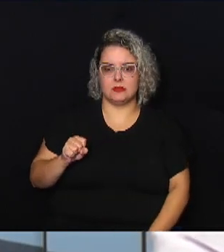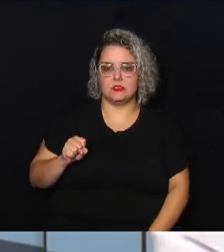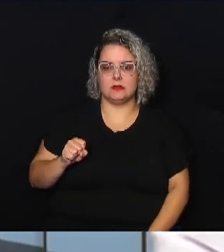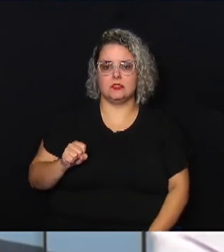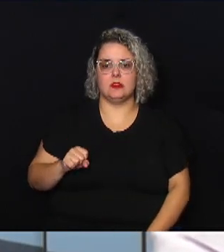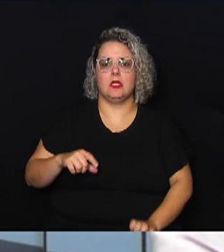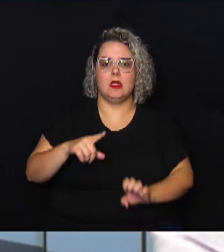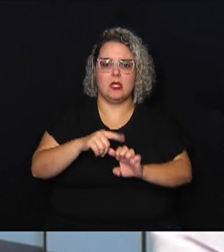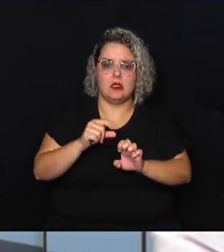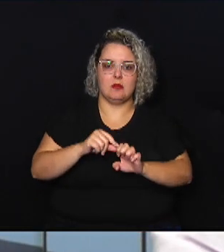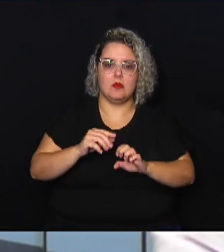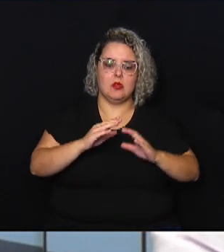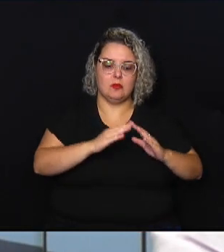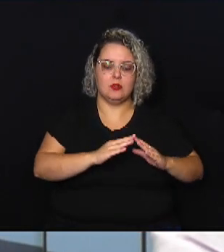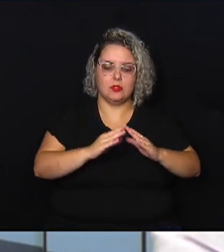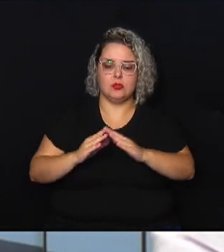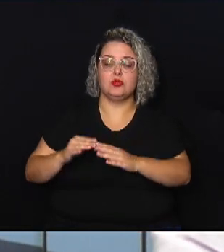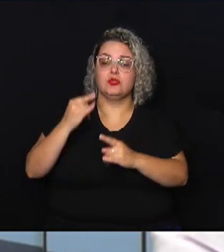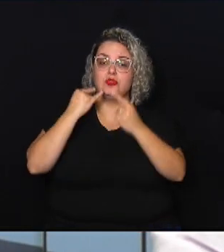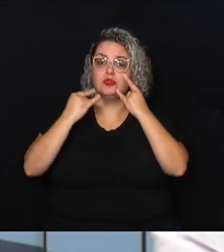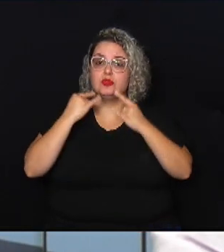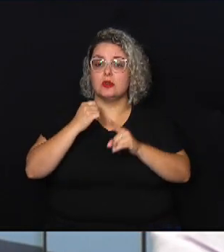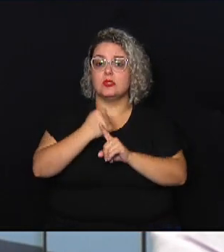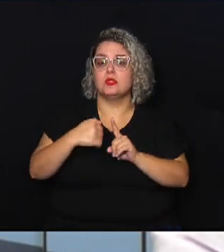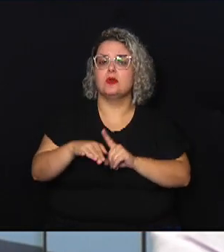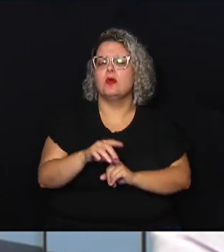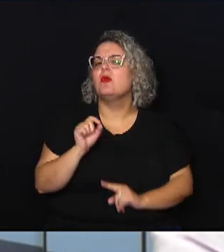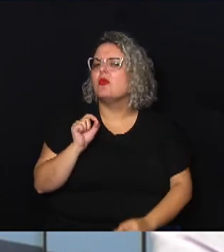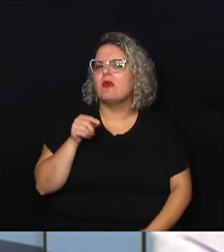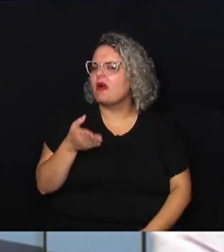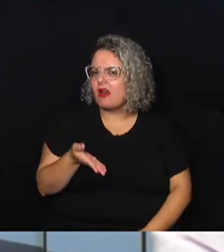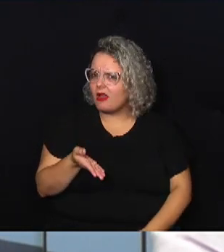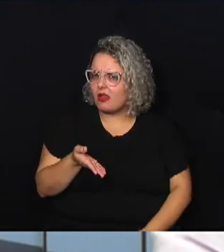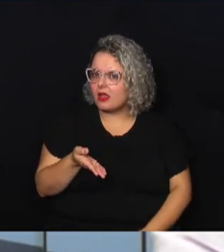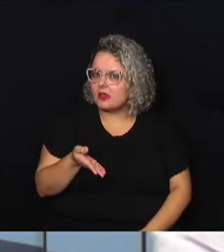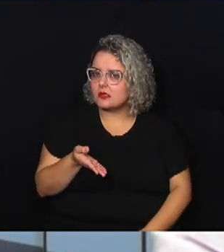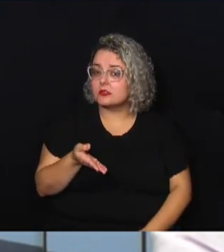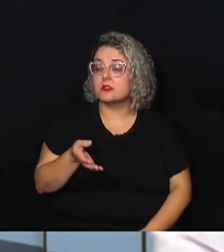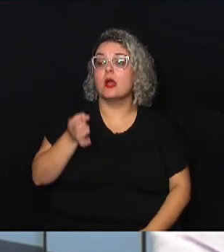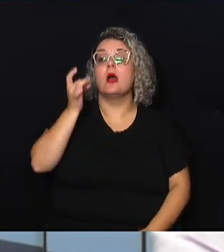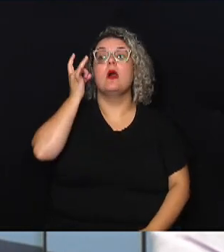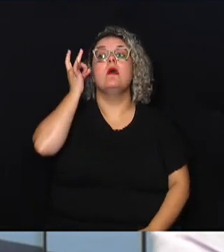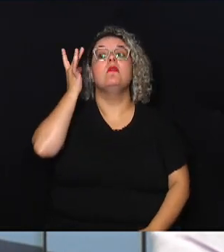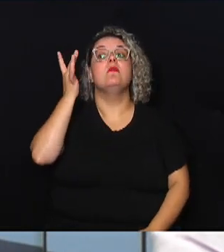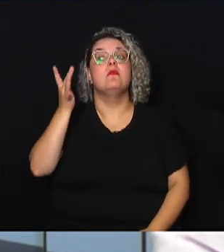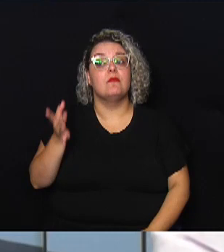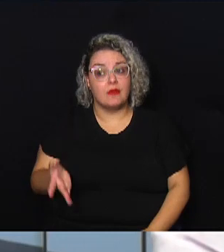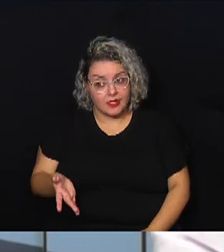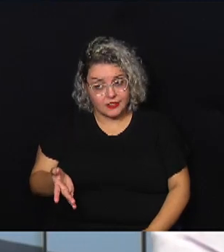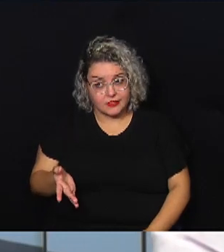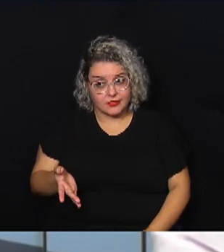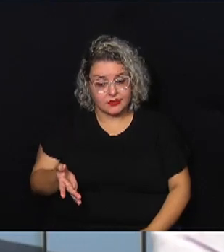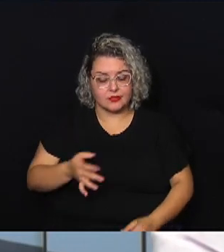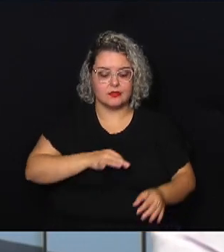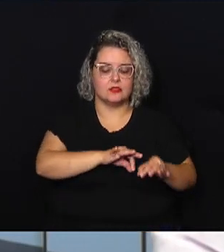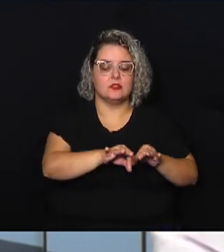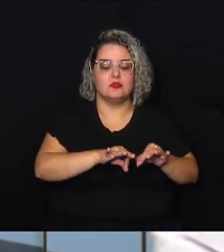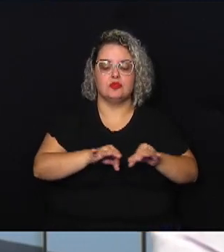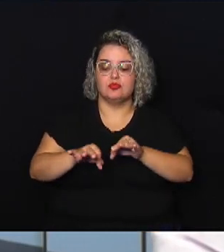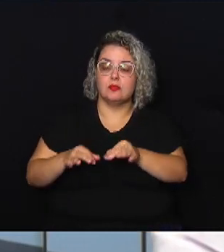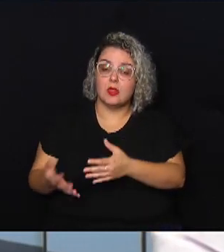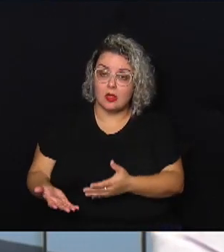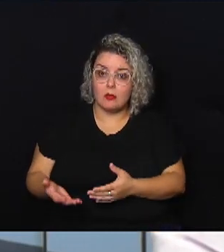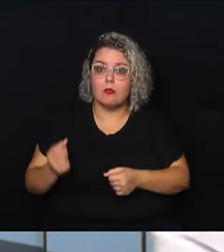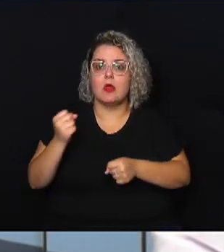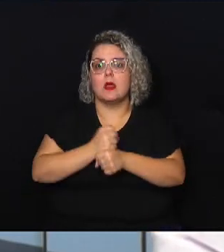Empreendimentos Habitacionais e Interesse Social. O que é isso? é a facilitação de um planejamento para a